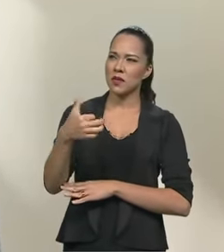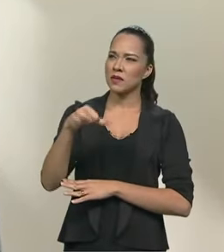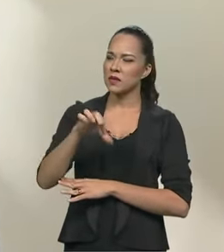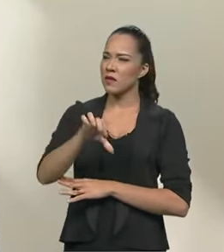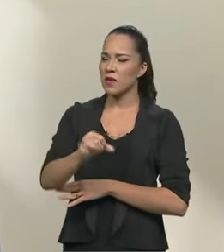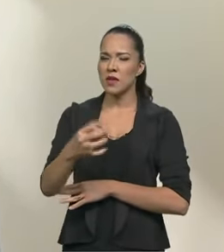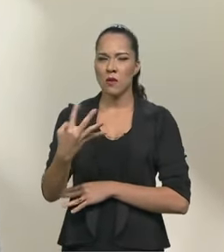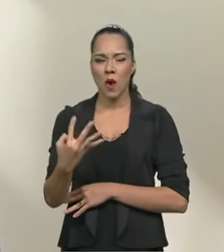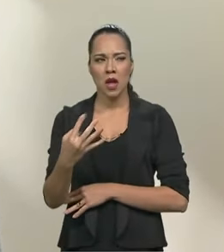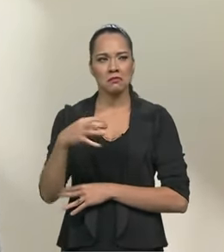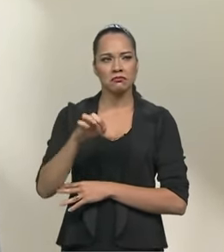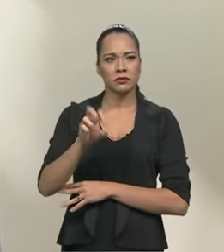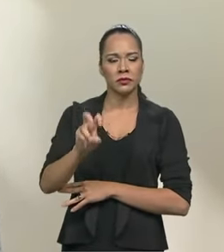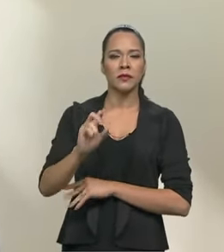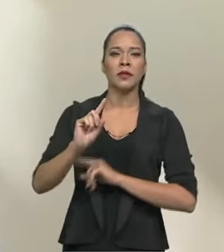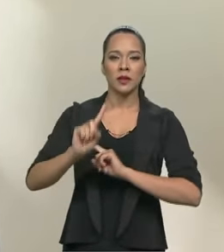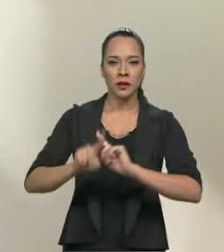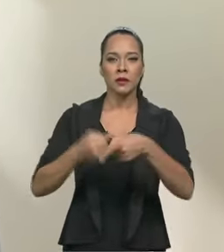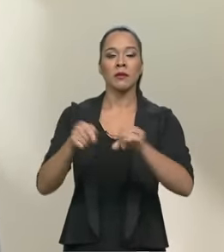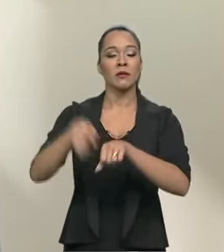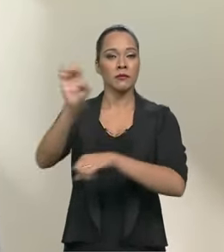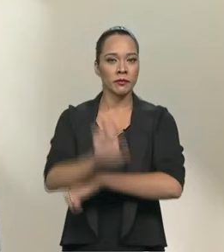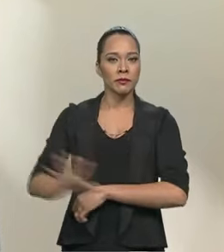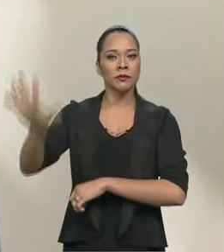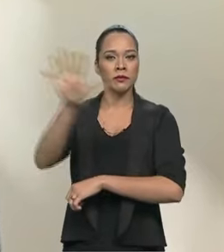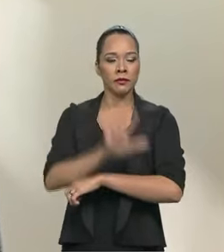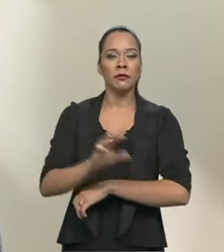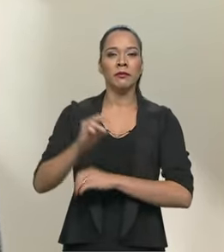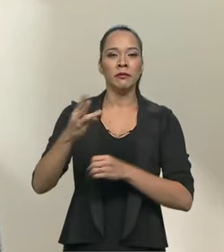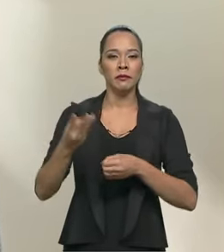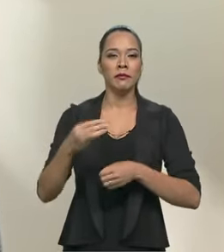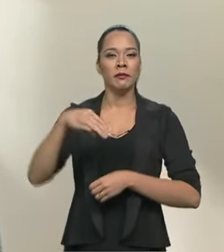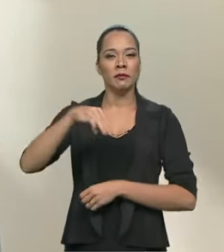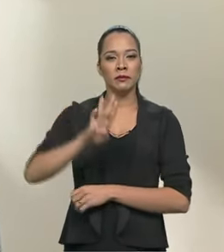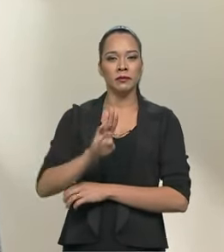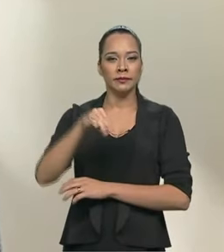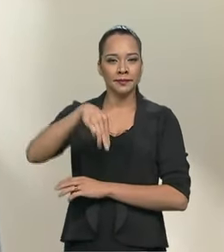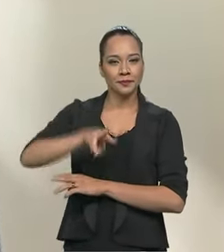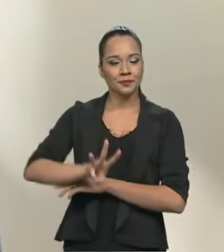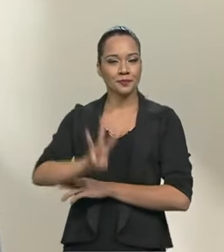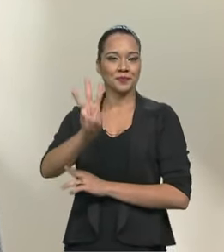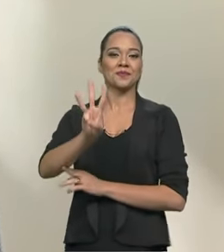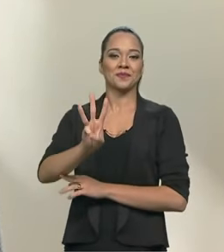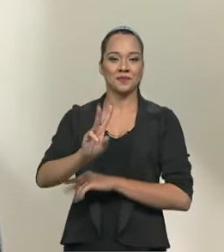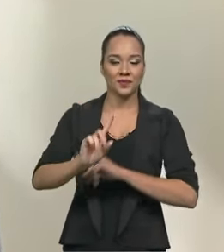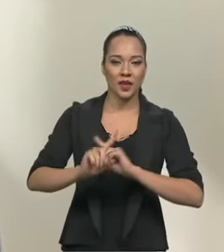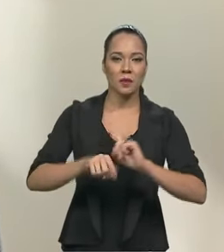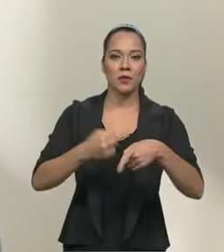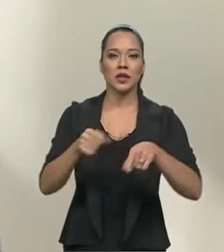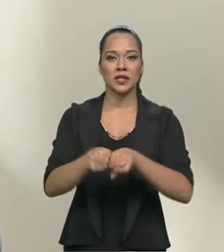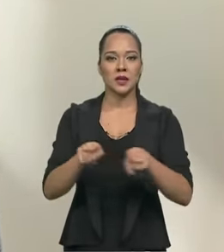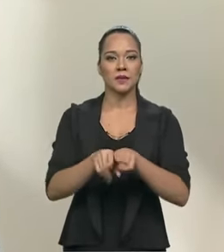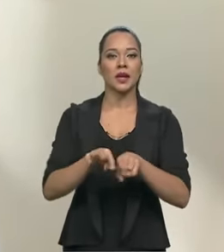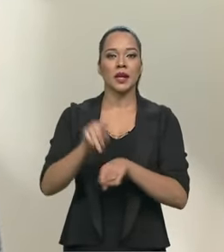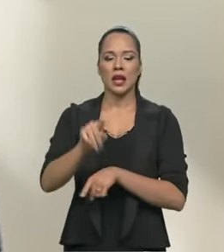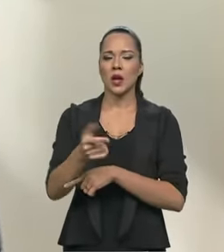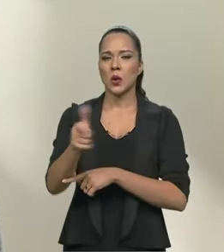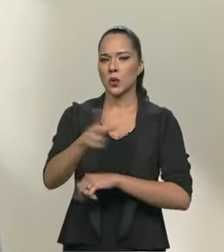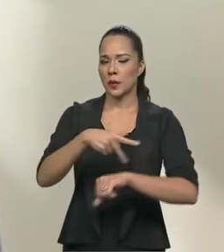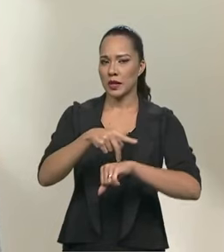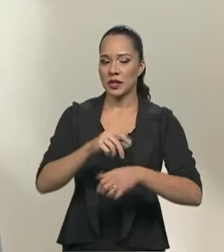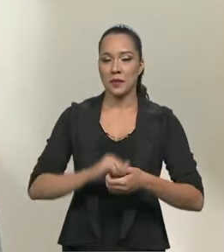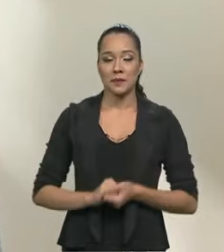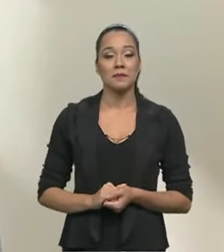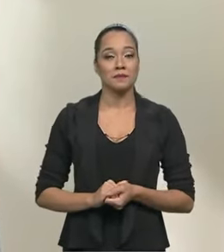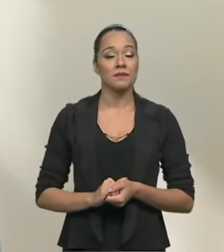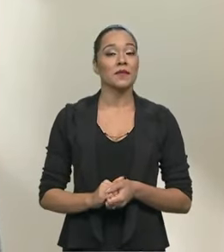tempo, e depois nas corridas na Europa, pela BMW, nas 24 horas de Nürburgring, e depois acho que Spa-Francorchamps também. Isso